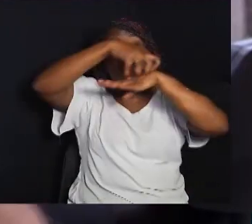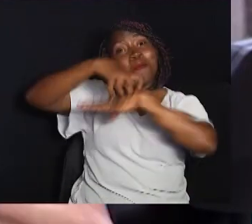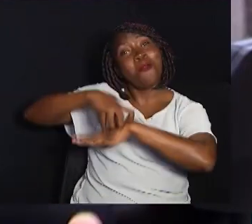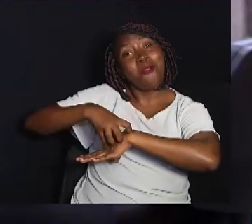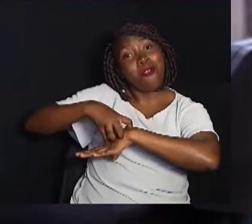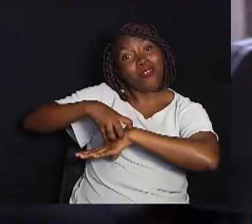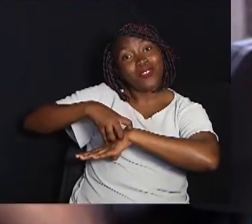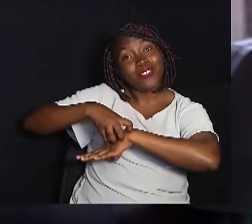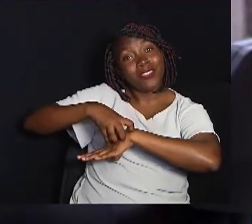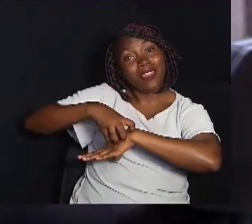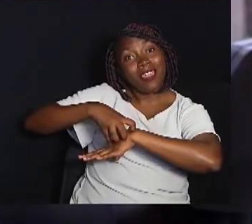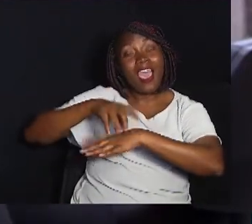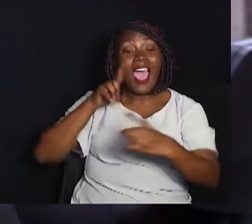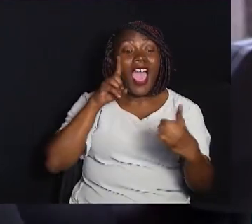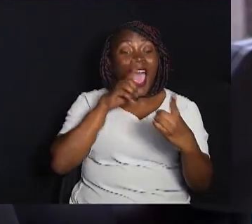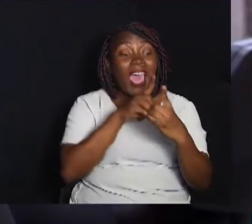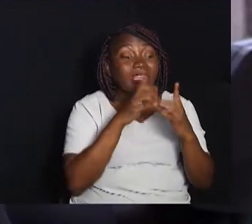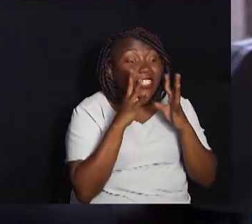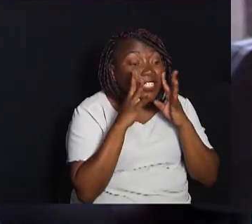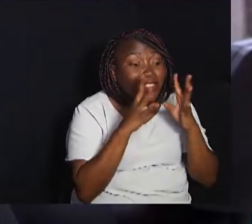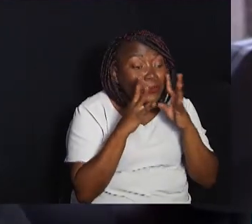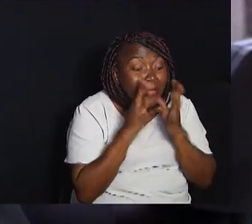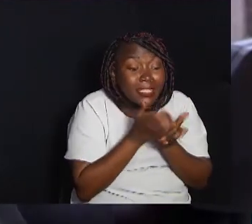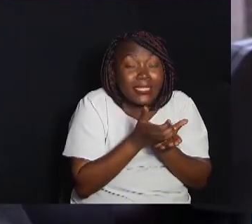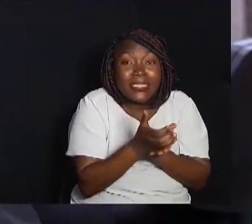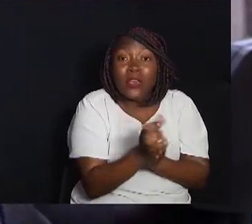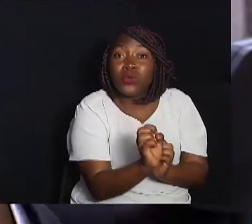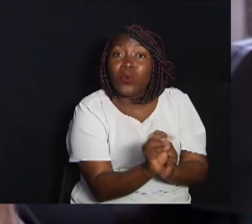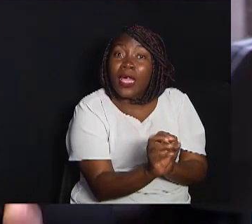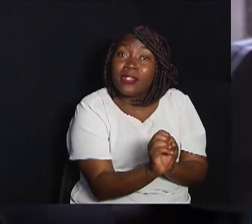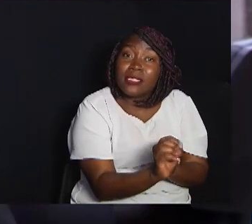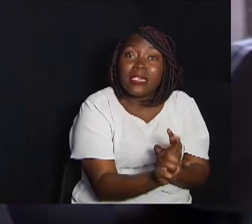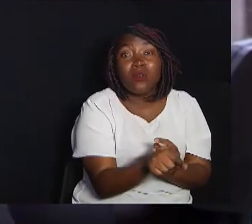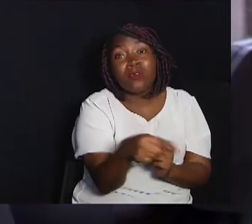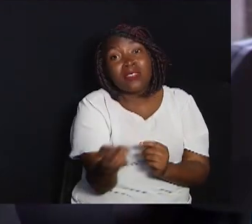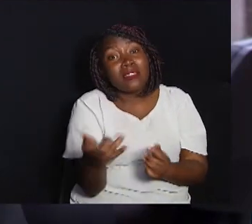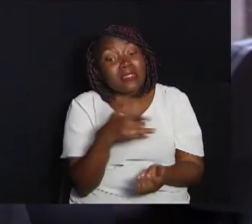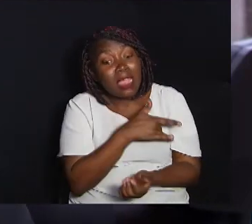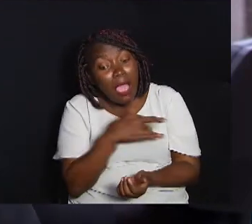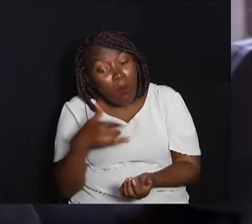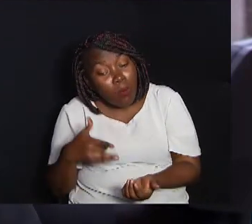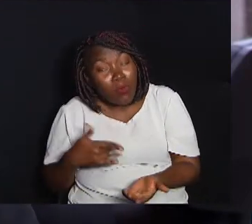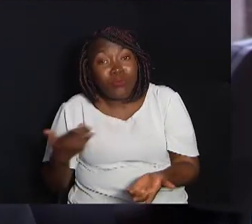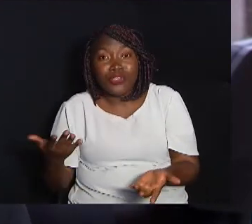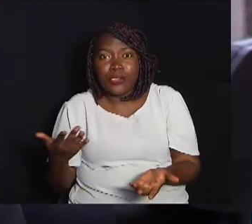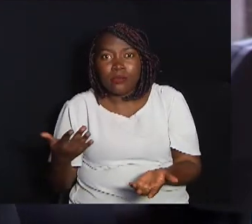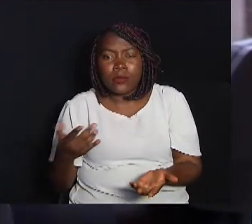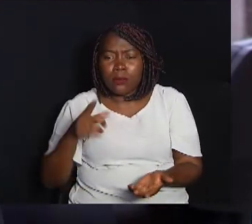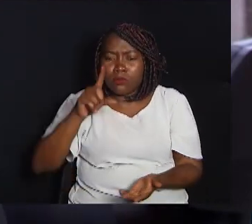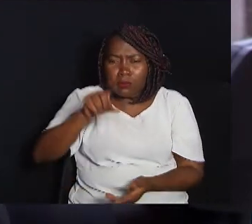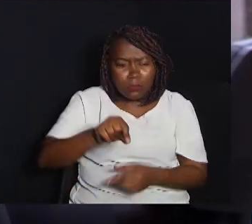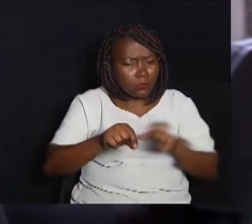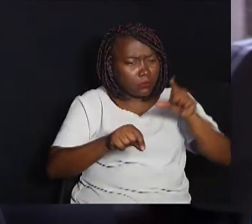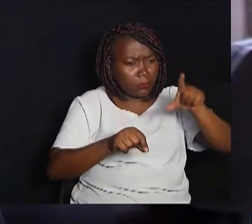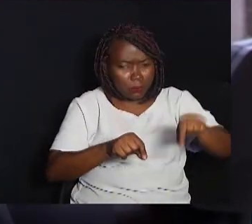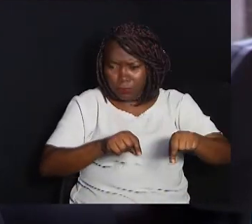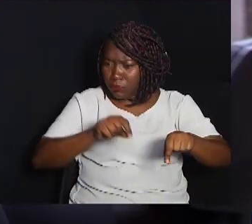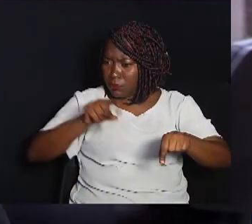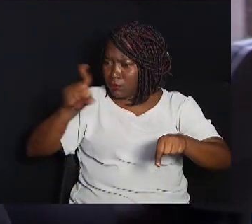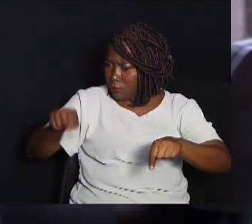inicial na educação, na saúde Então nós estamos querendo pegar essas informações todas